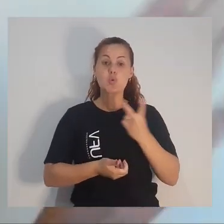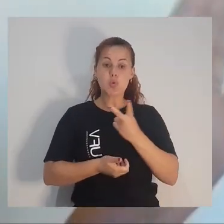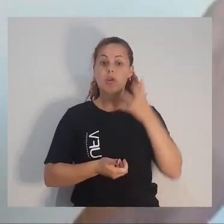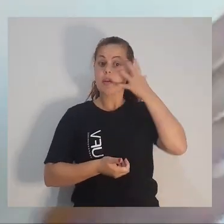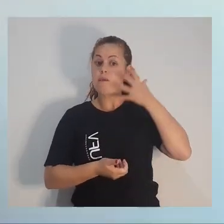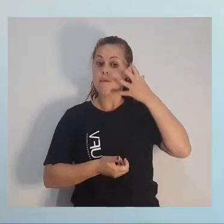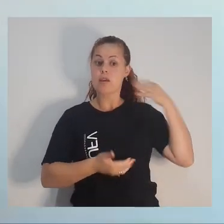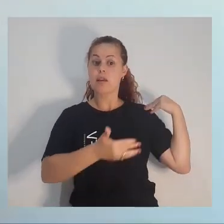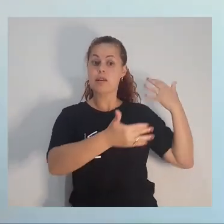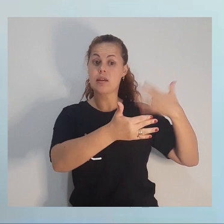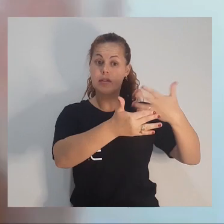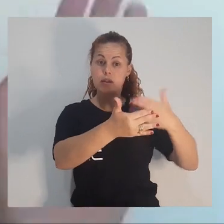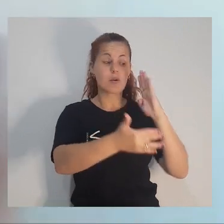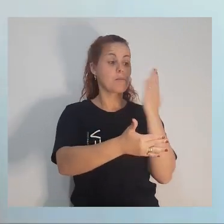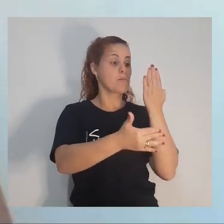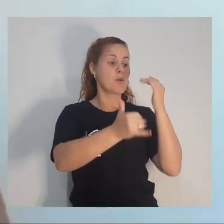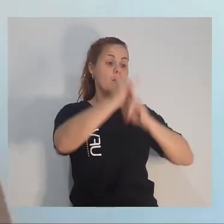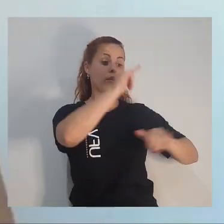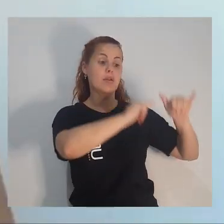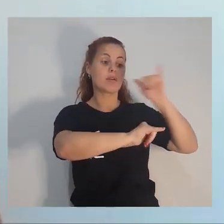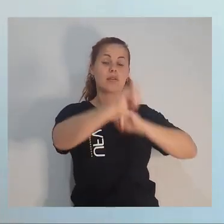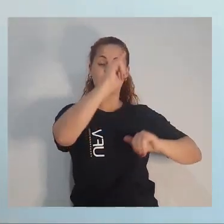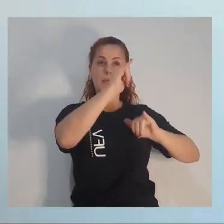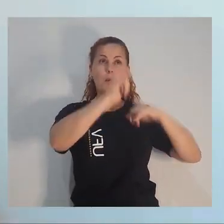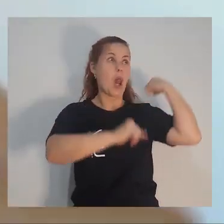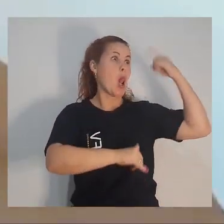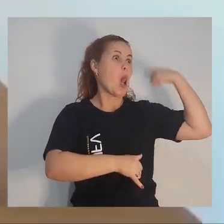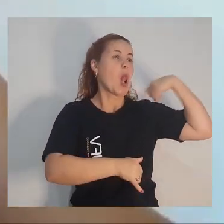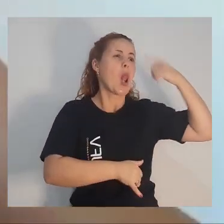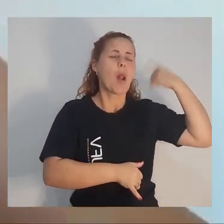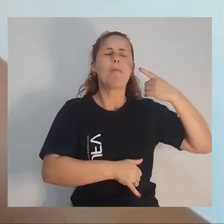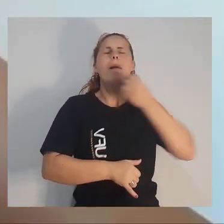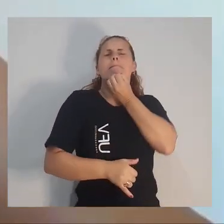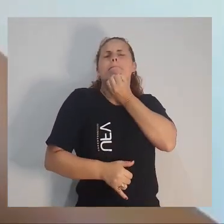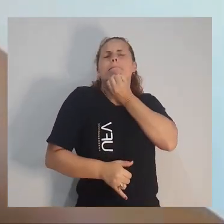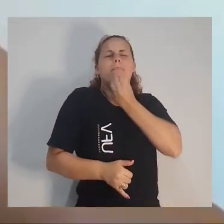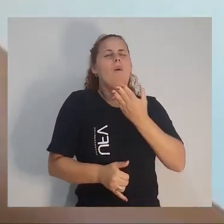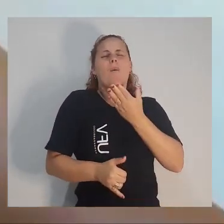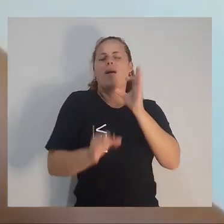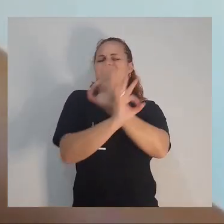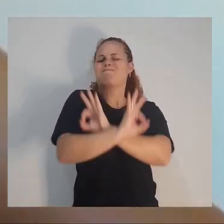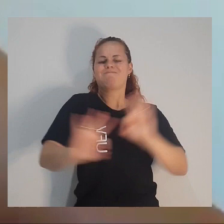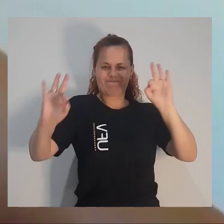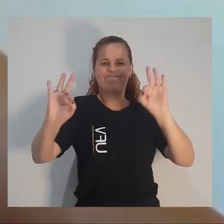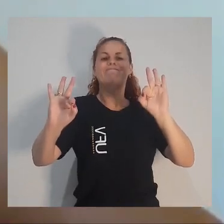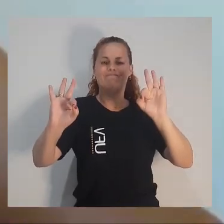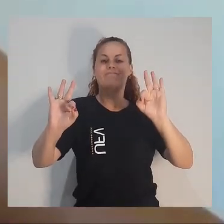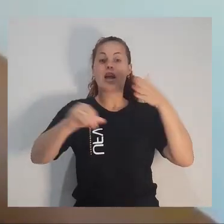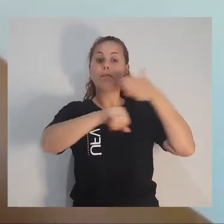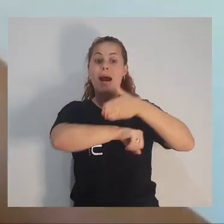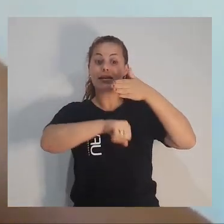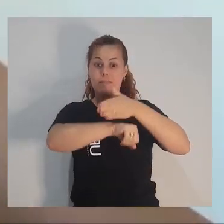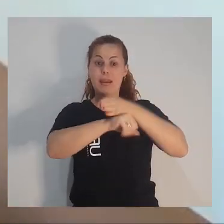bioquímica, foi uma loucura, mas uma loucura muito boa, muito boa. Eu participei do Engenheiro Sem Fronteiras,